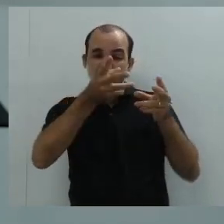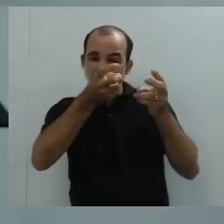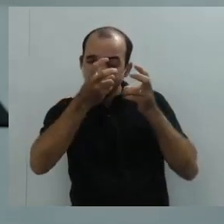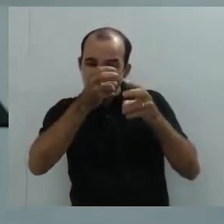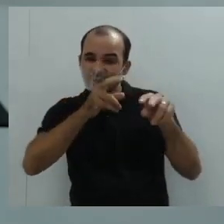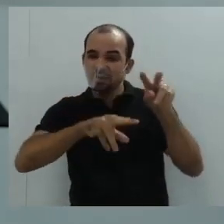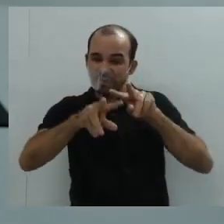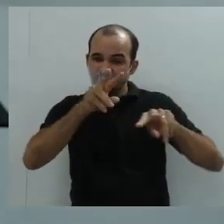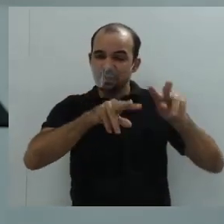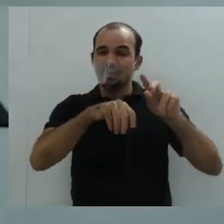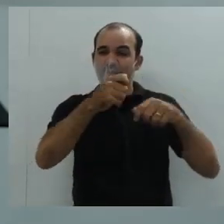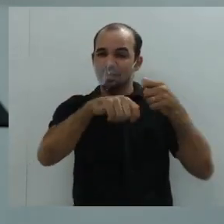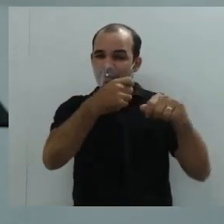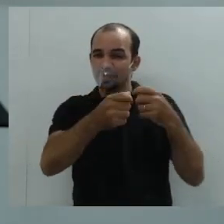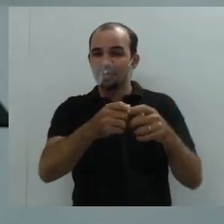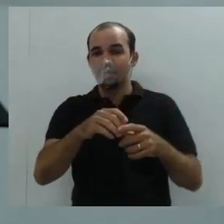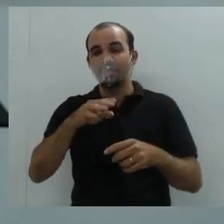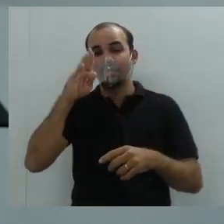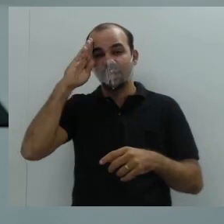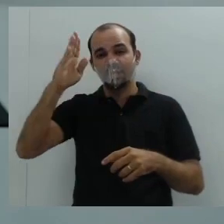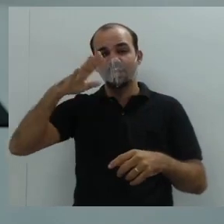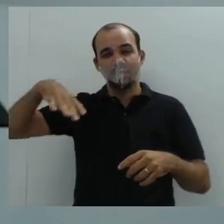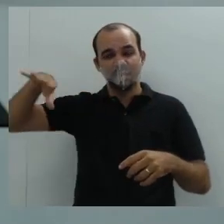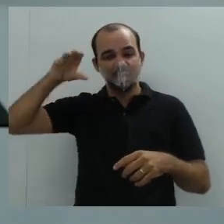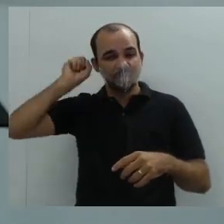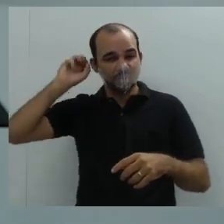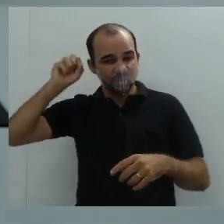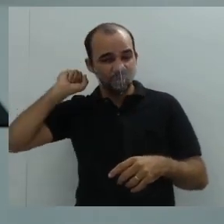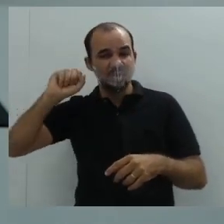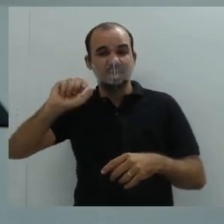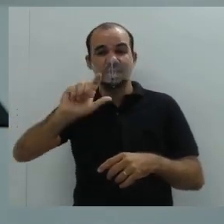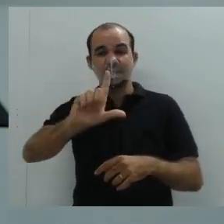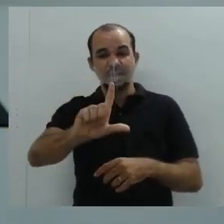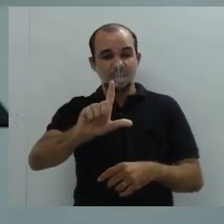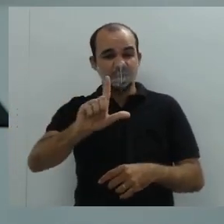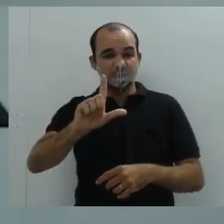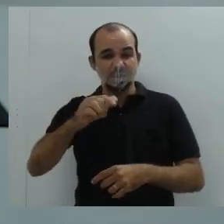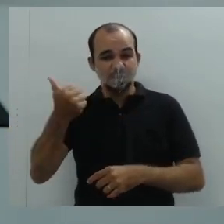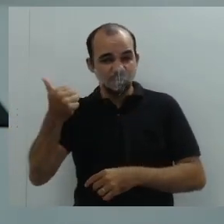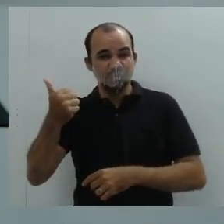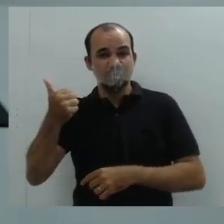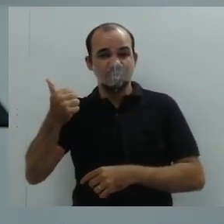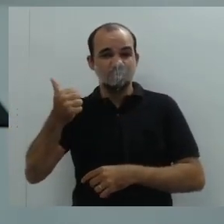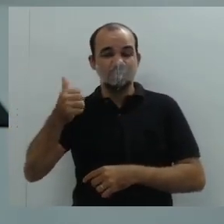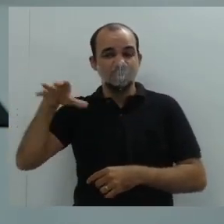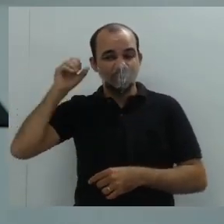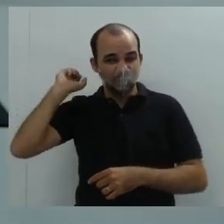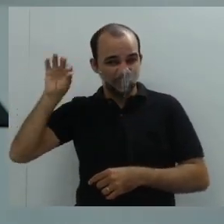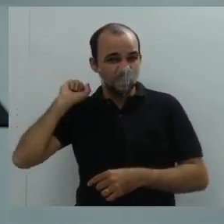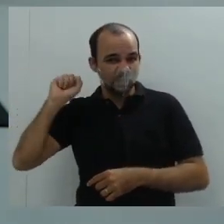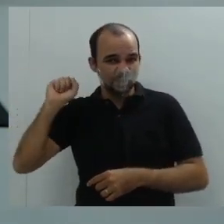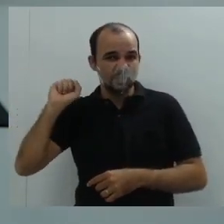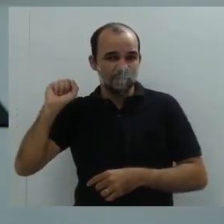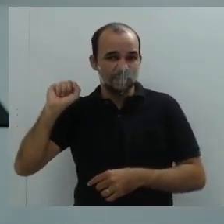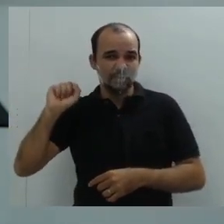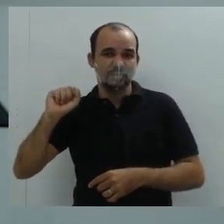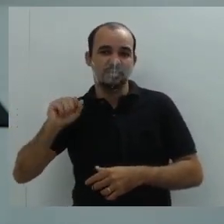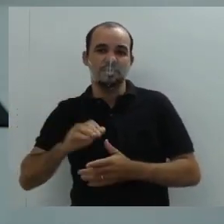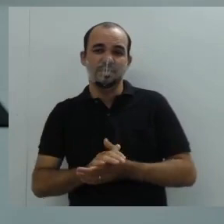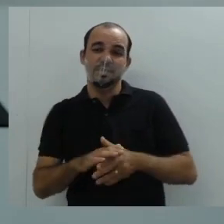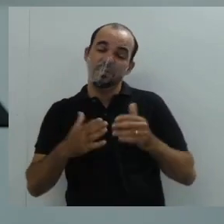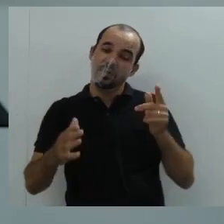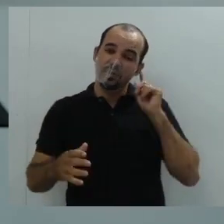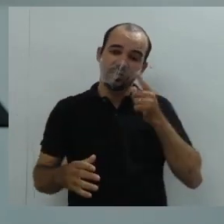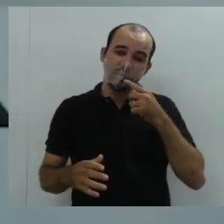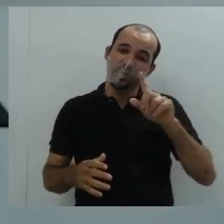a nossa língua nativa, que é a língua portuguesa. É importante a gente pôr em prática tudo isso, não apenas saber de qual é